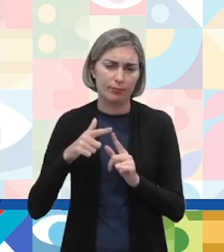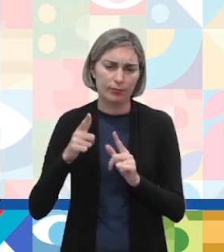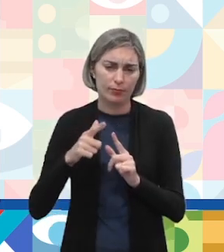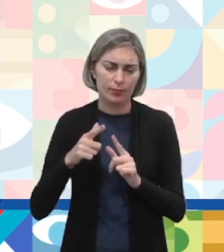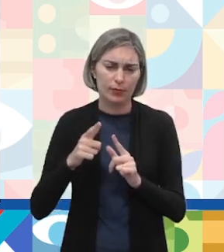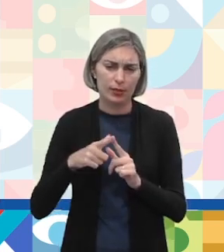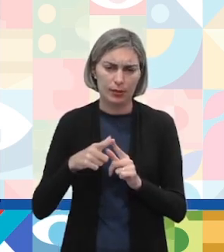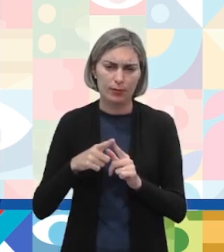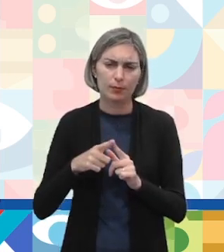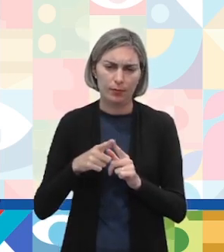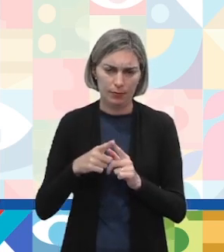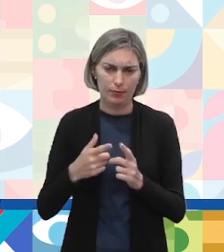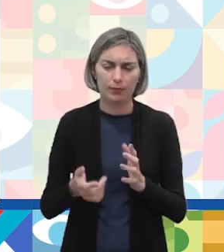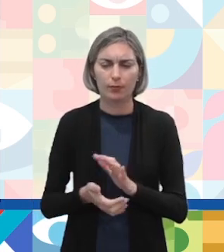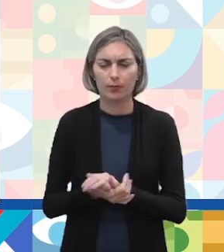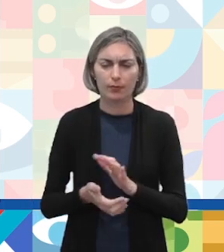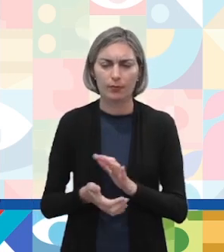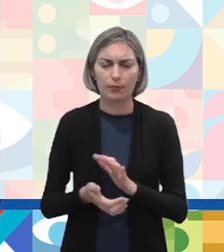prototipação.